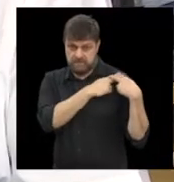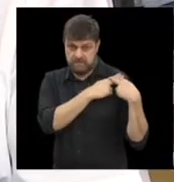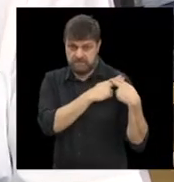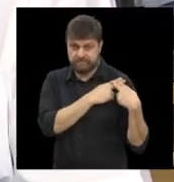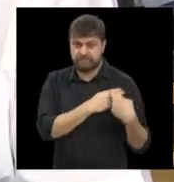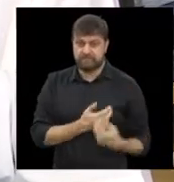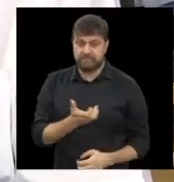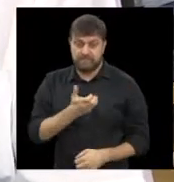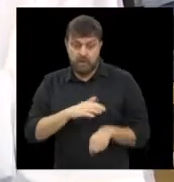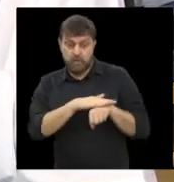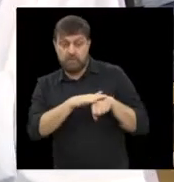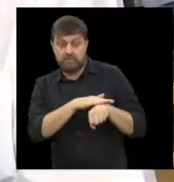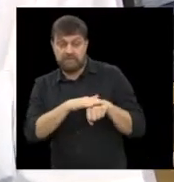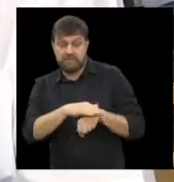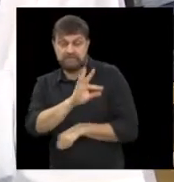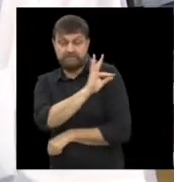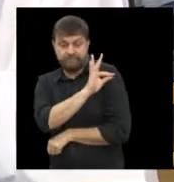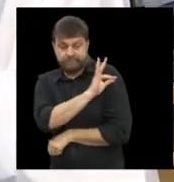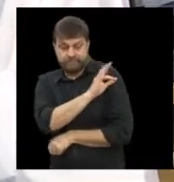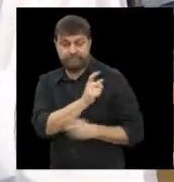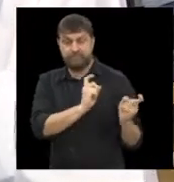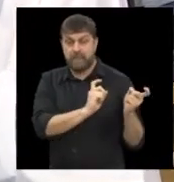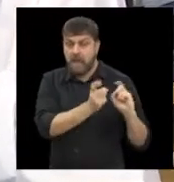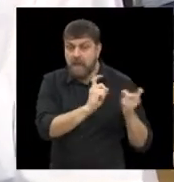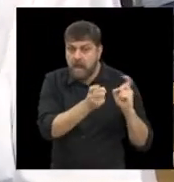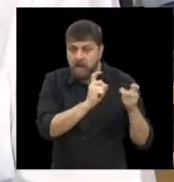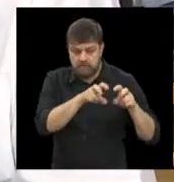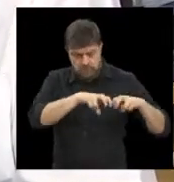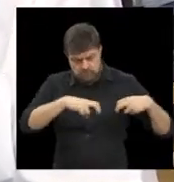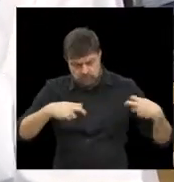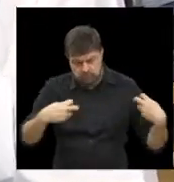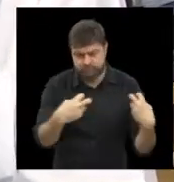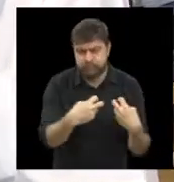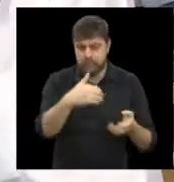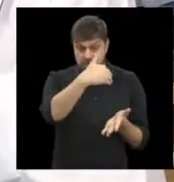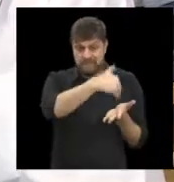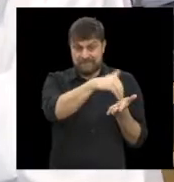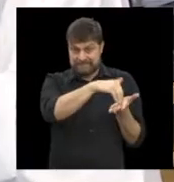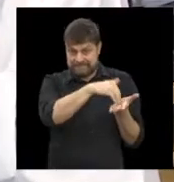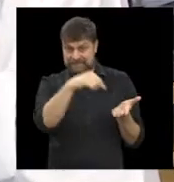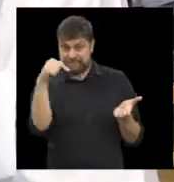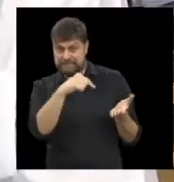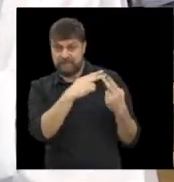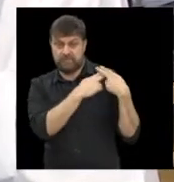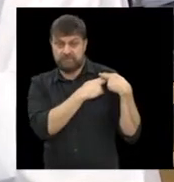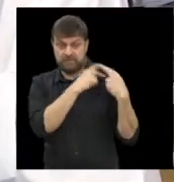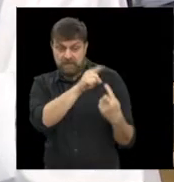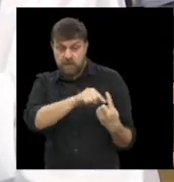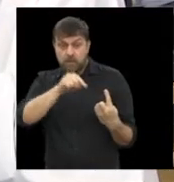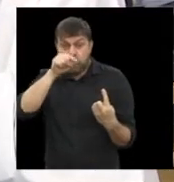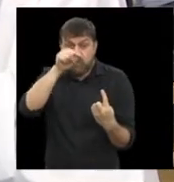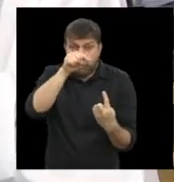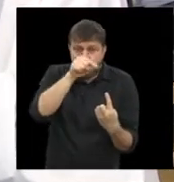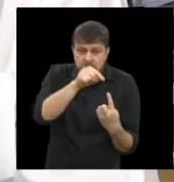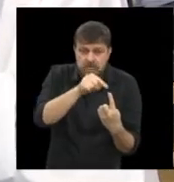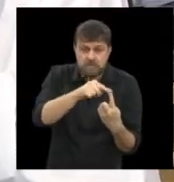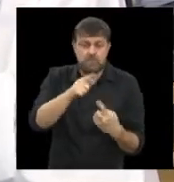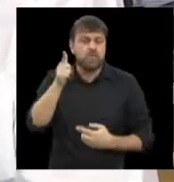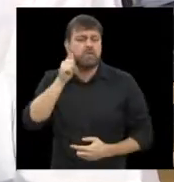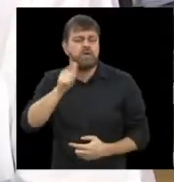junto ao poder público reuniões com as secretarias afins com o objetivo de buscar